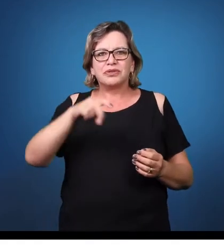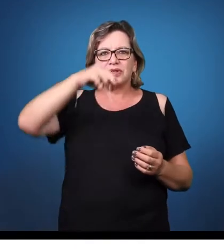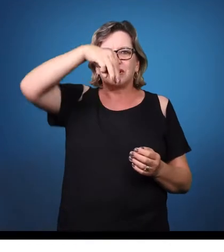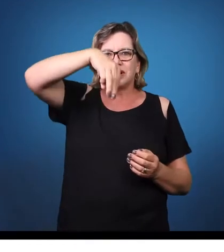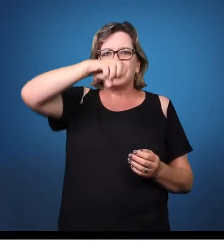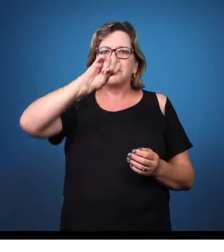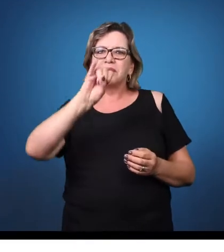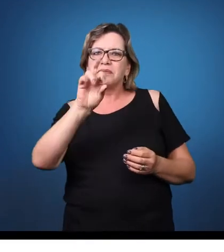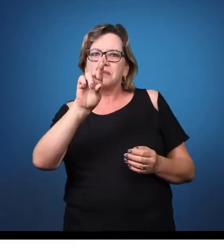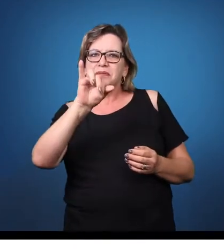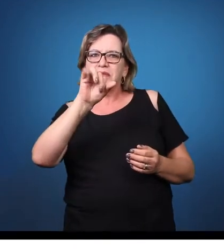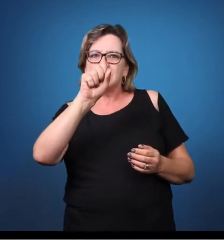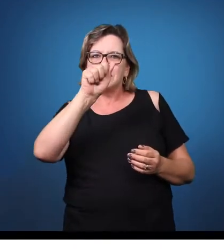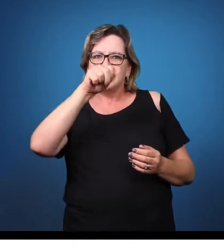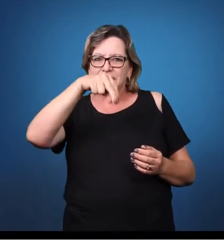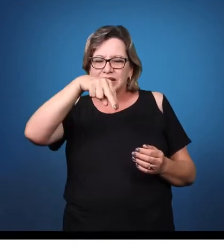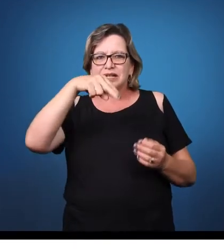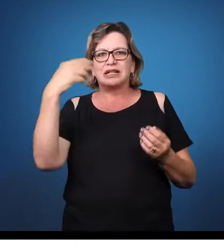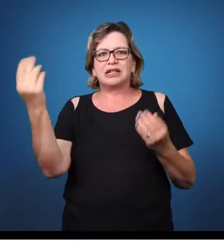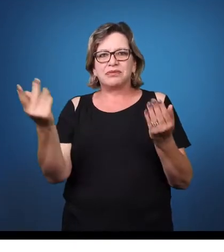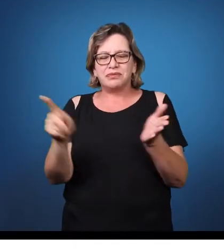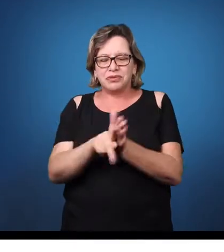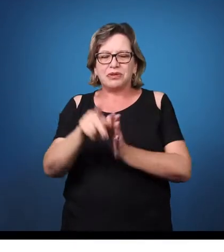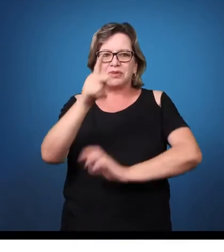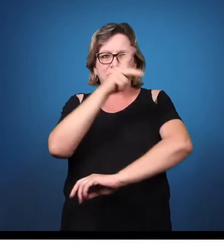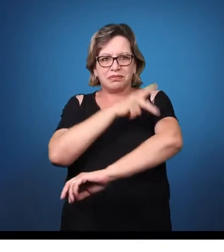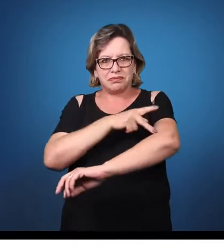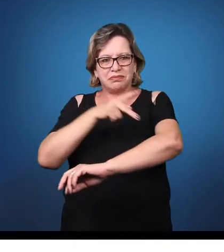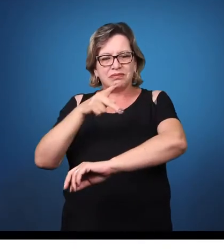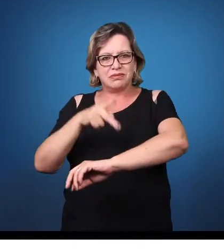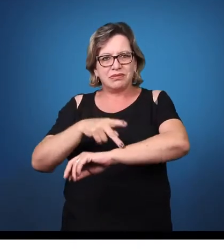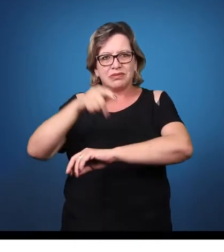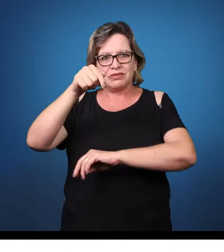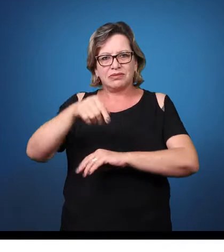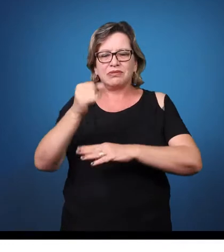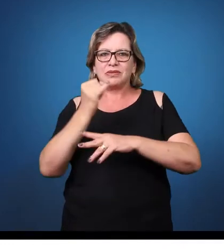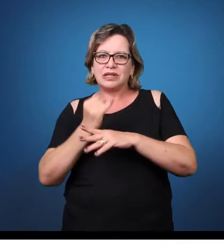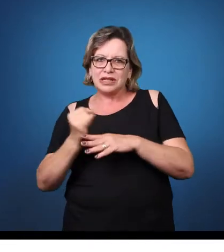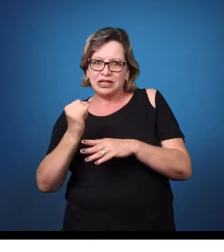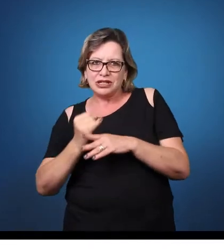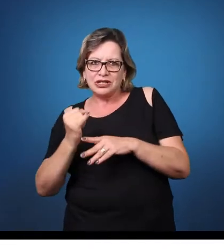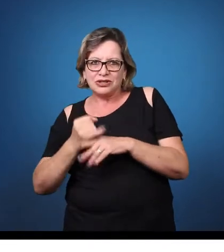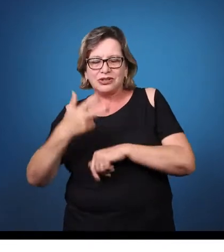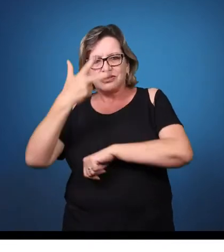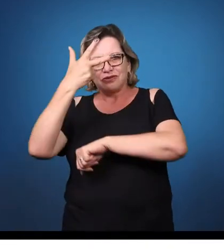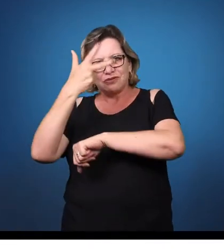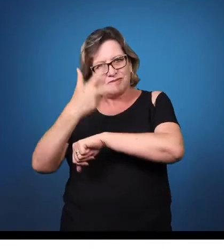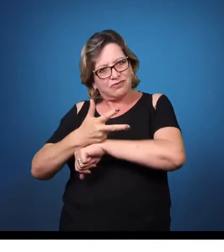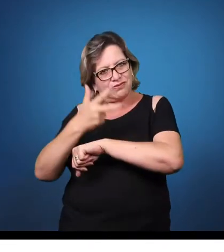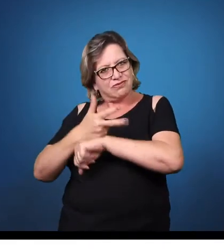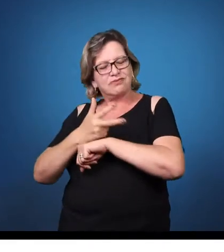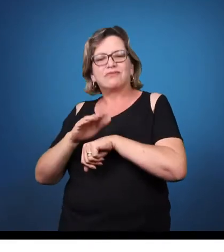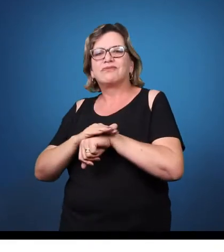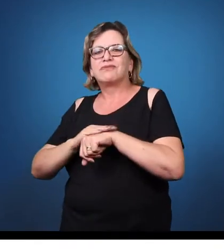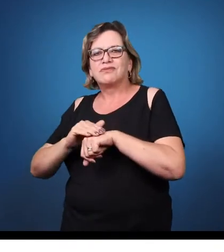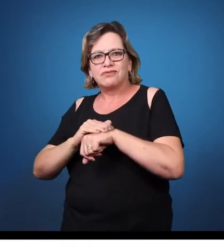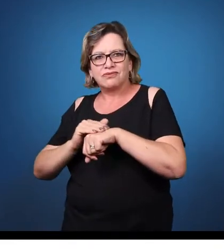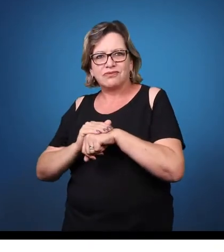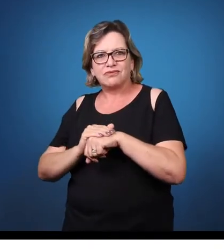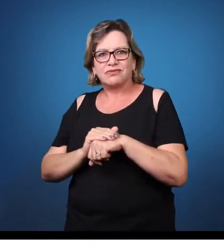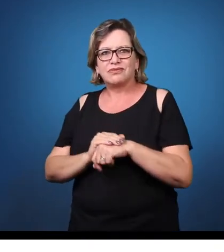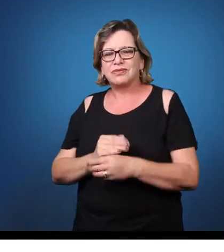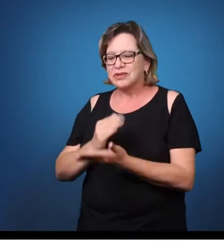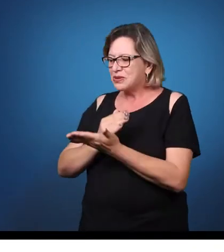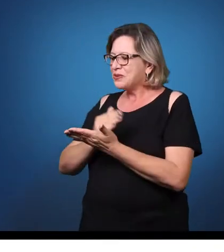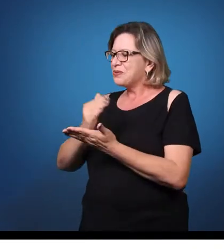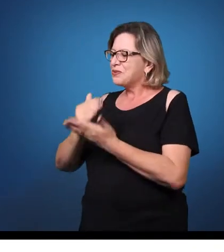Godoy, do Departamento de Pedagogia, aqui do Campus Irati, onde nós gravamos esta conversa. Professora Miriam, inicialmente,